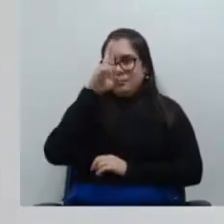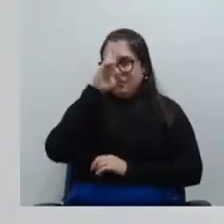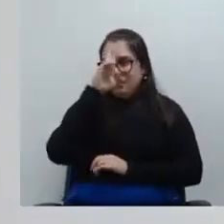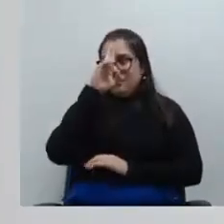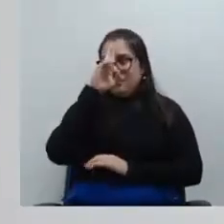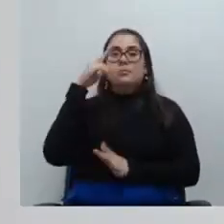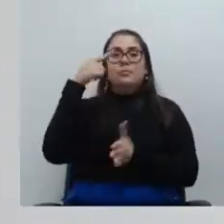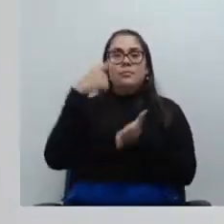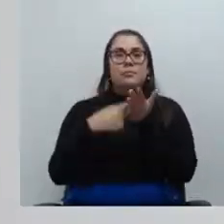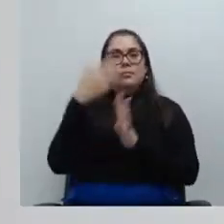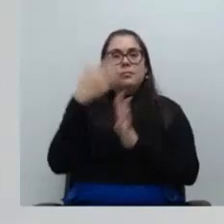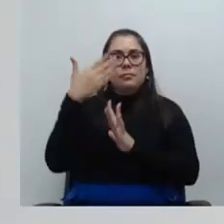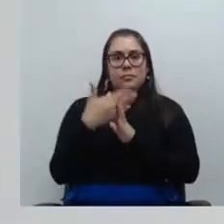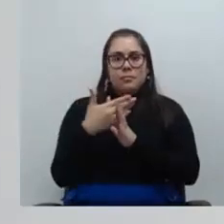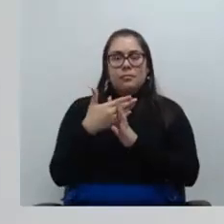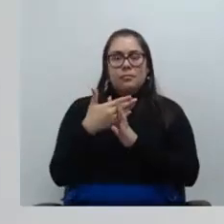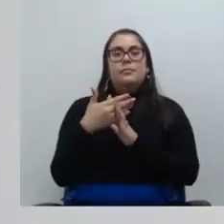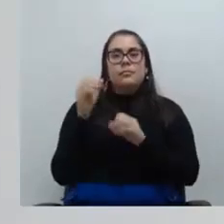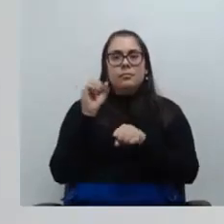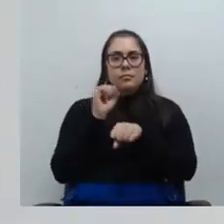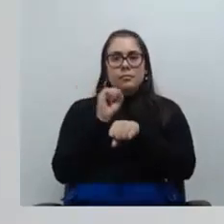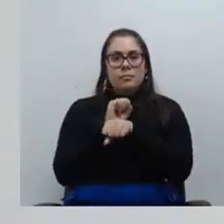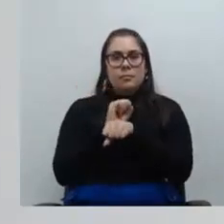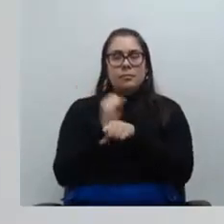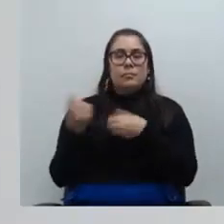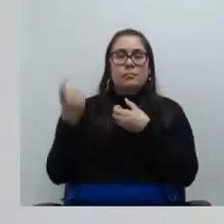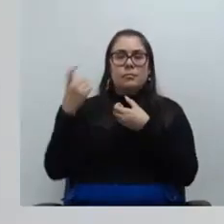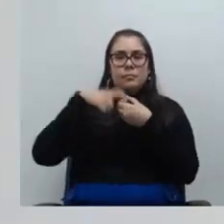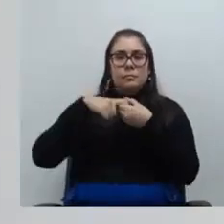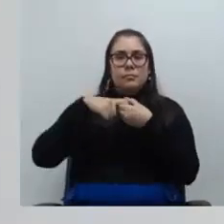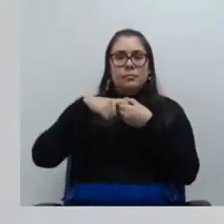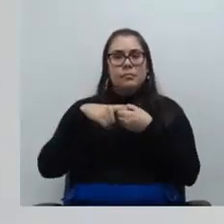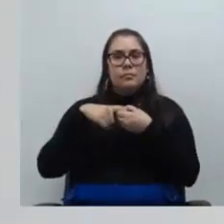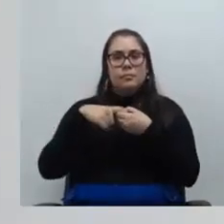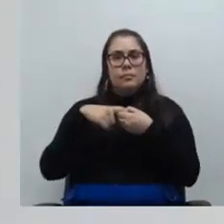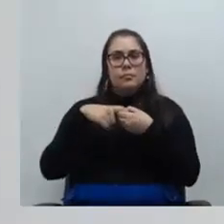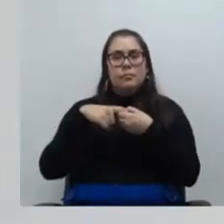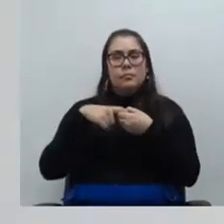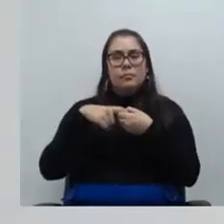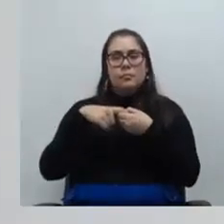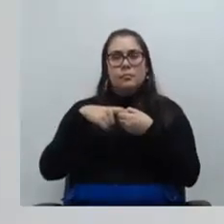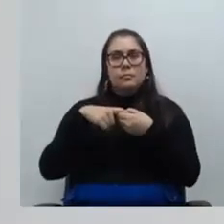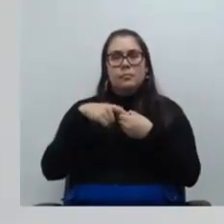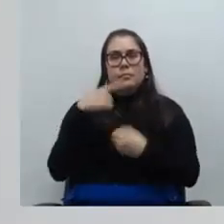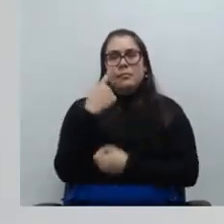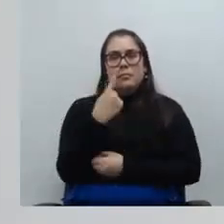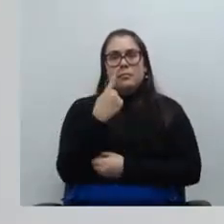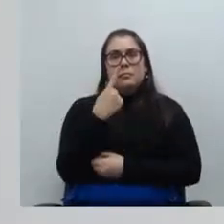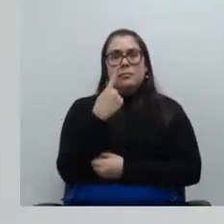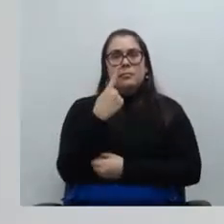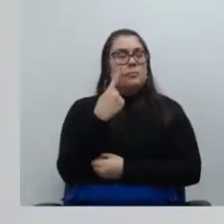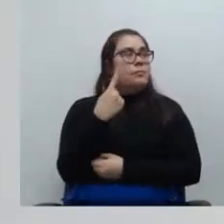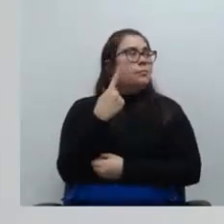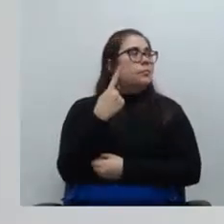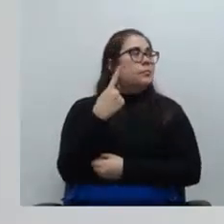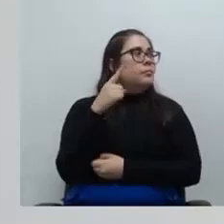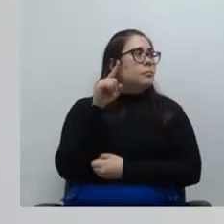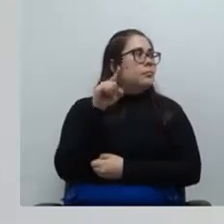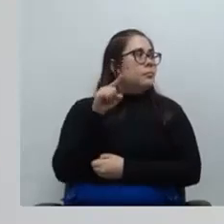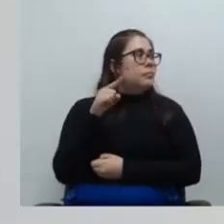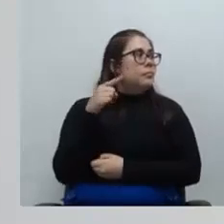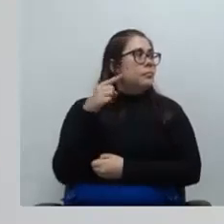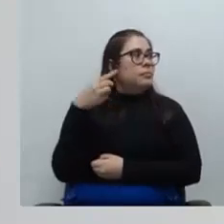combinado o almoço então vamos interromper a sessão para o almoço nós voltamos a uma hora e trinta e seis minutos até